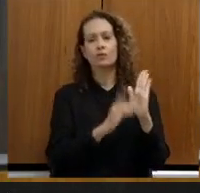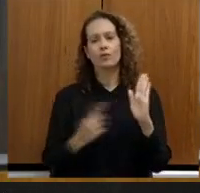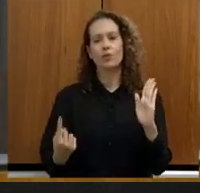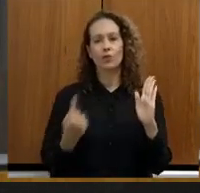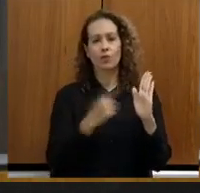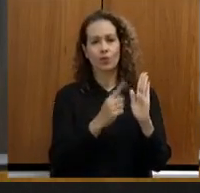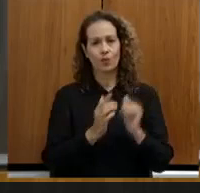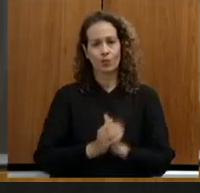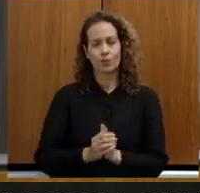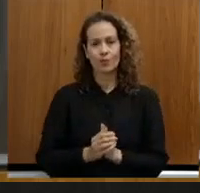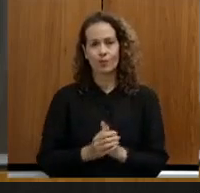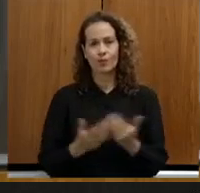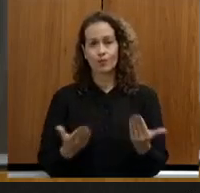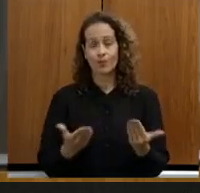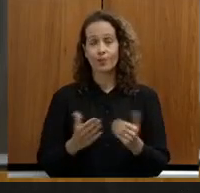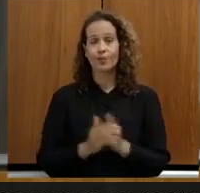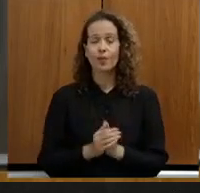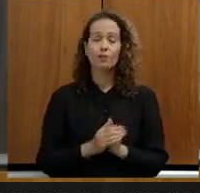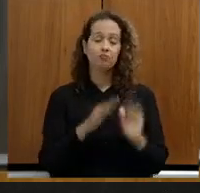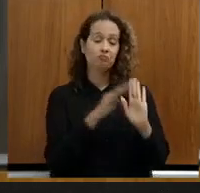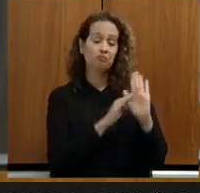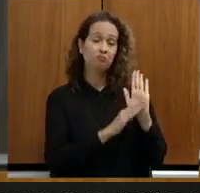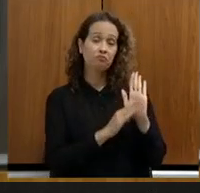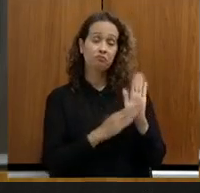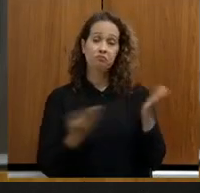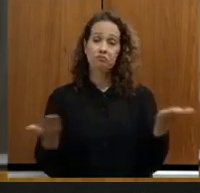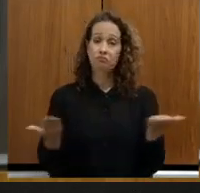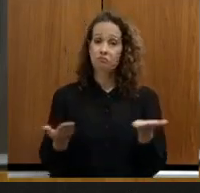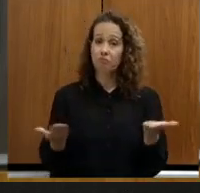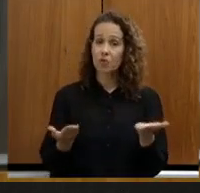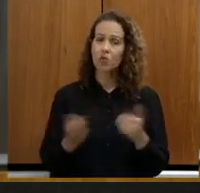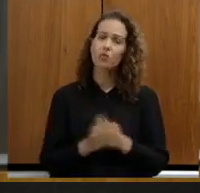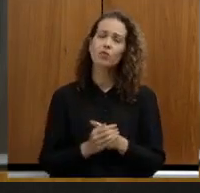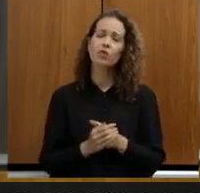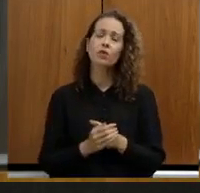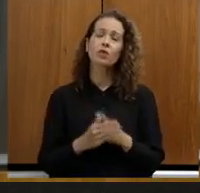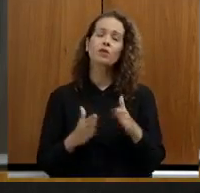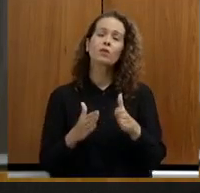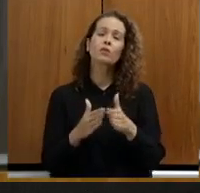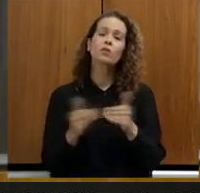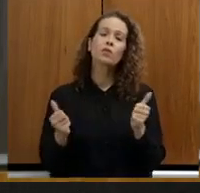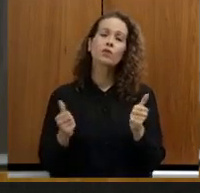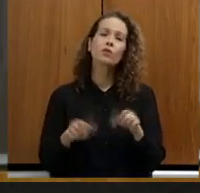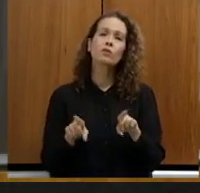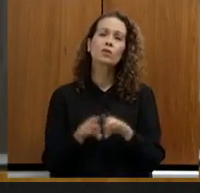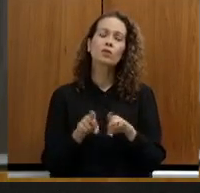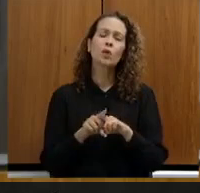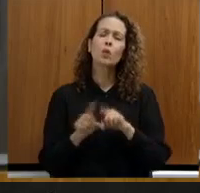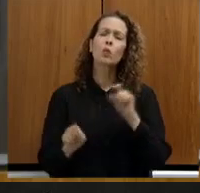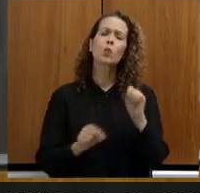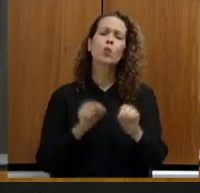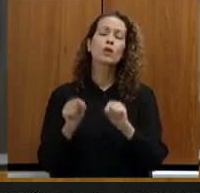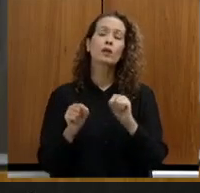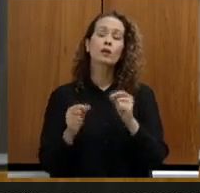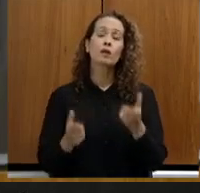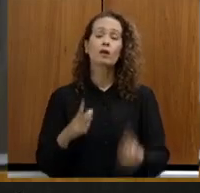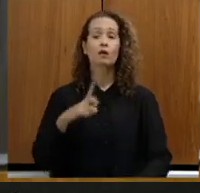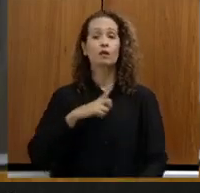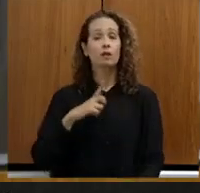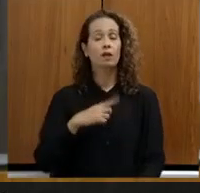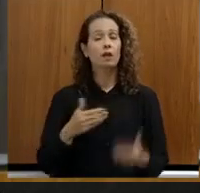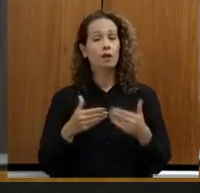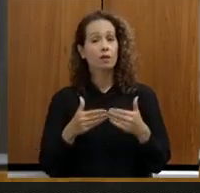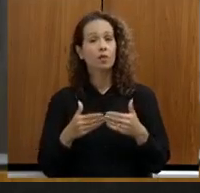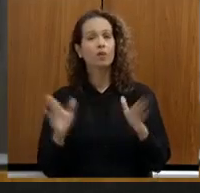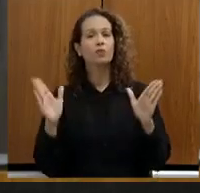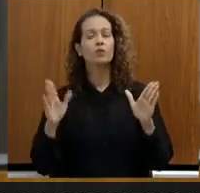nos termos em que se encontra, e o pedido para que ocorra a abertura de um